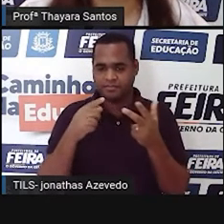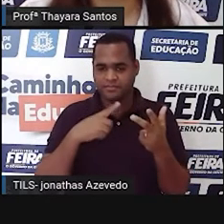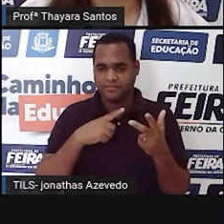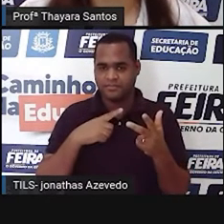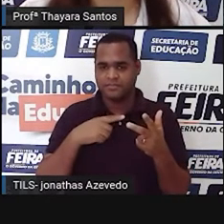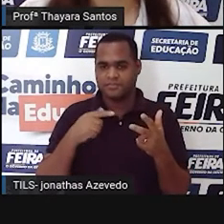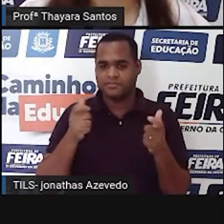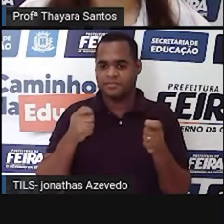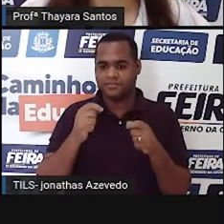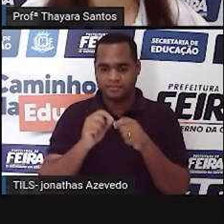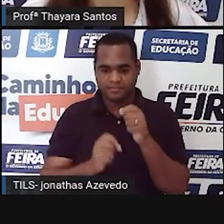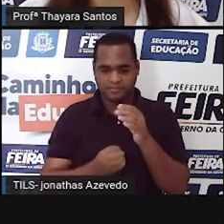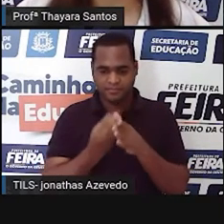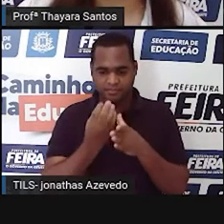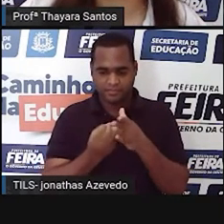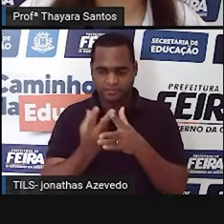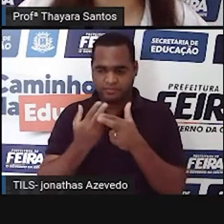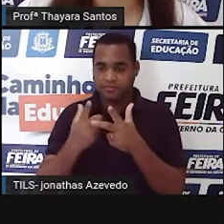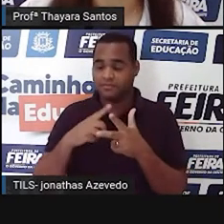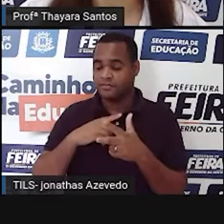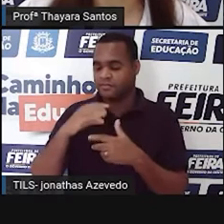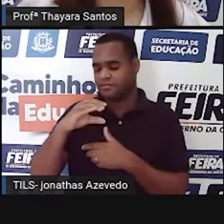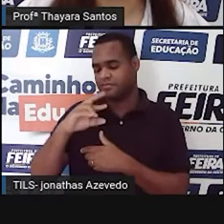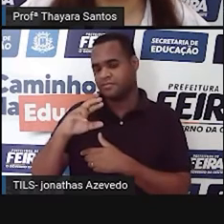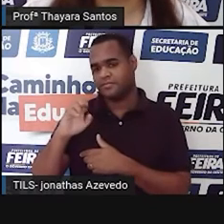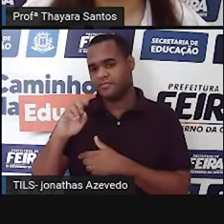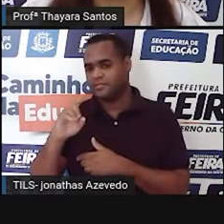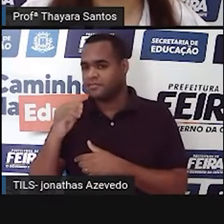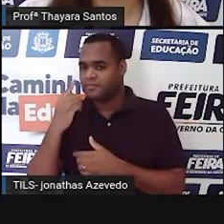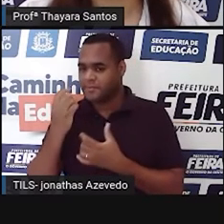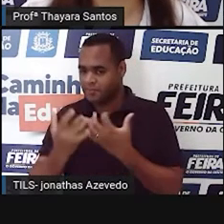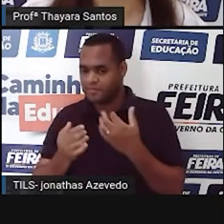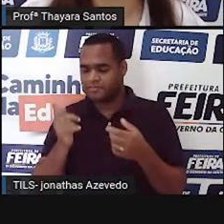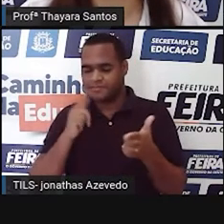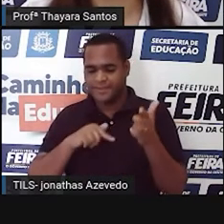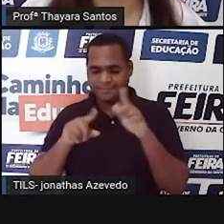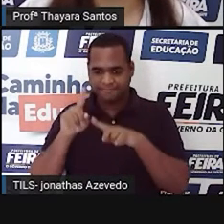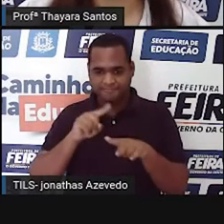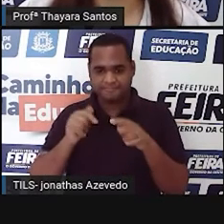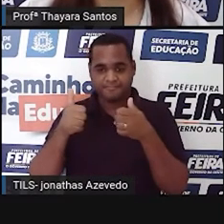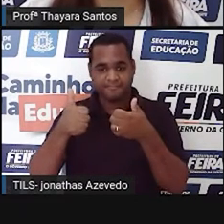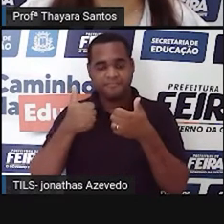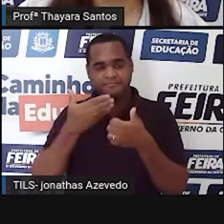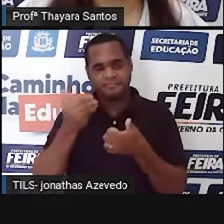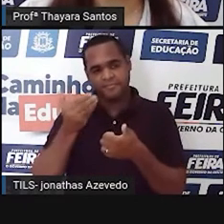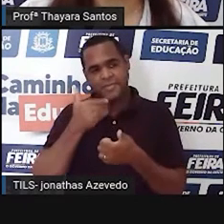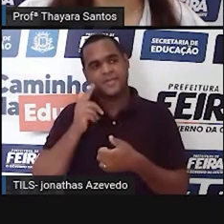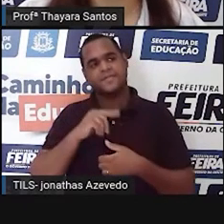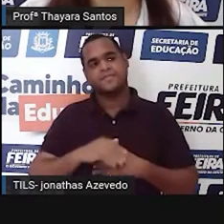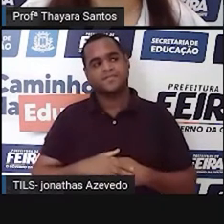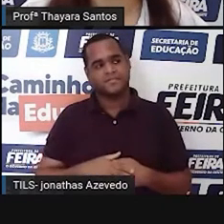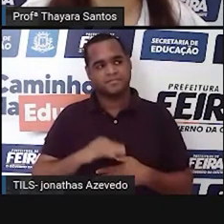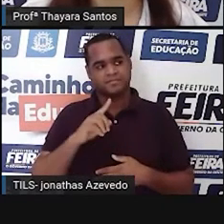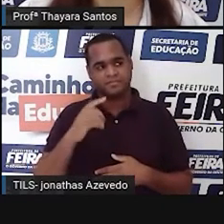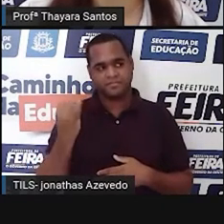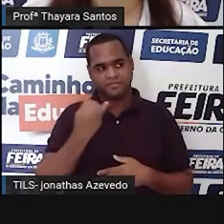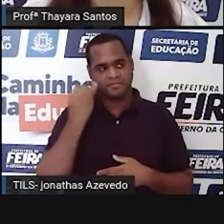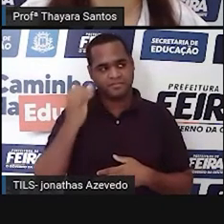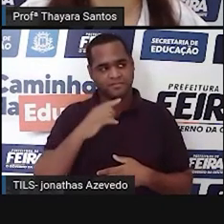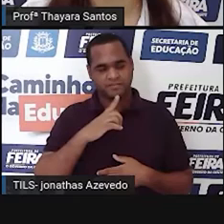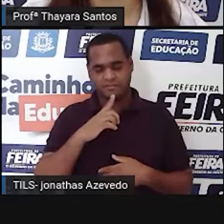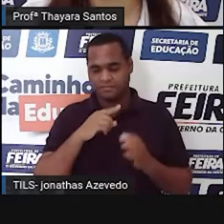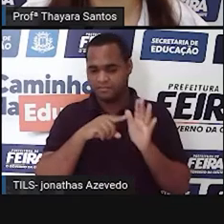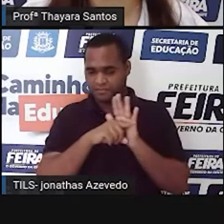se reproduzir. Então, para o cerrado, o fogo, se for controlado, ele é benéfico. Inclusive, como a